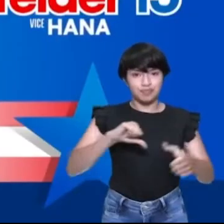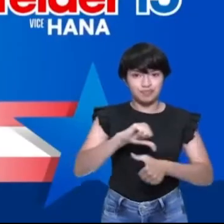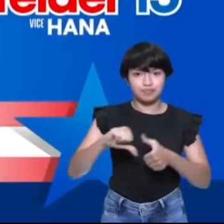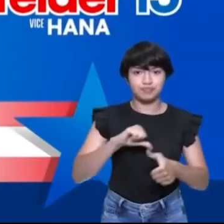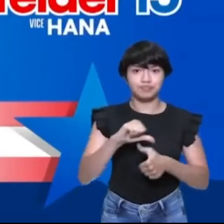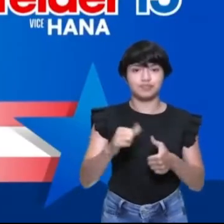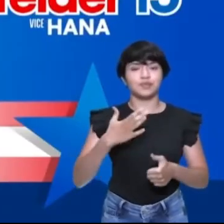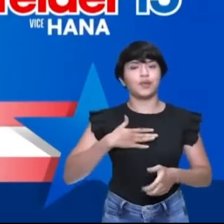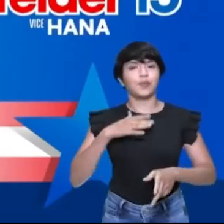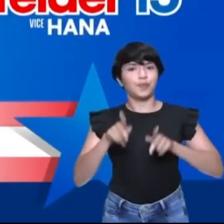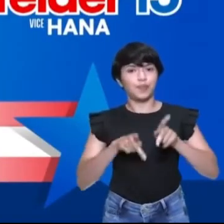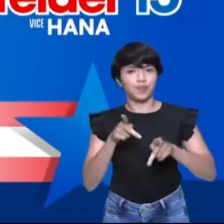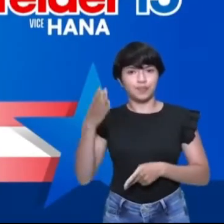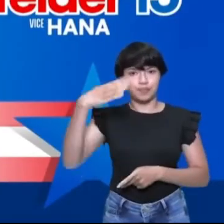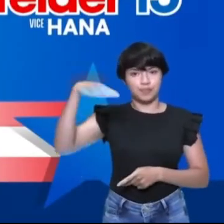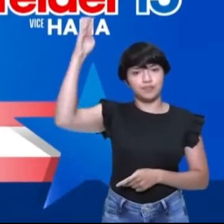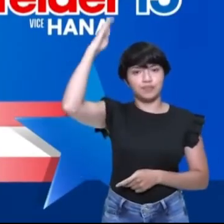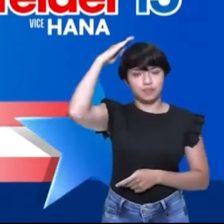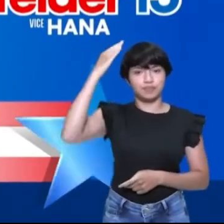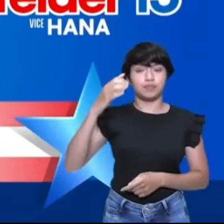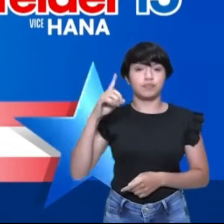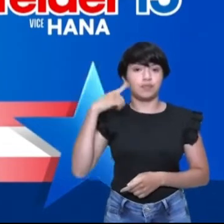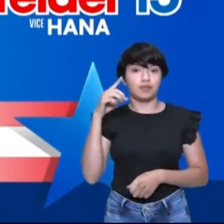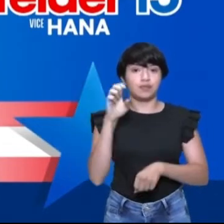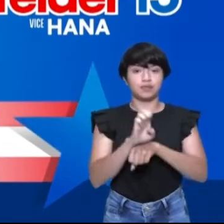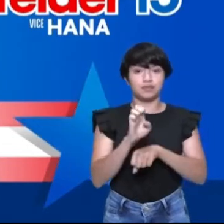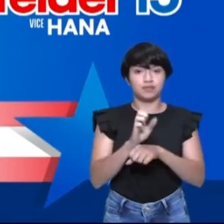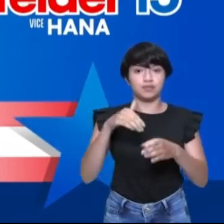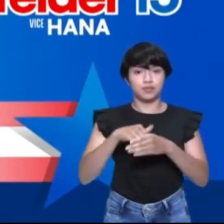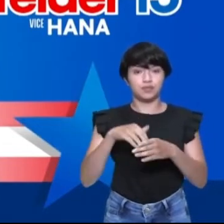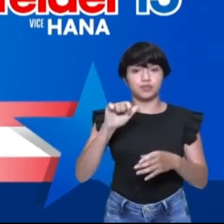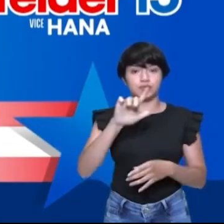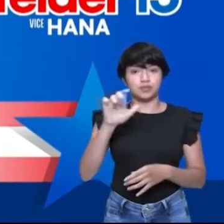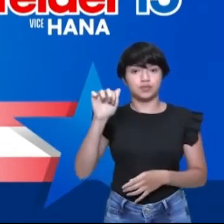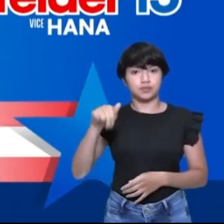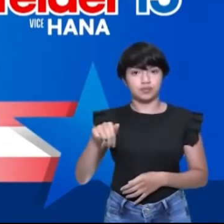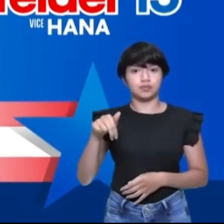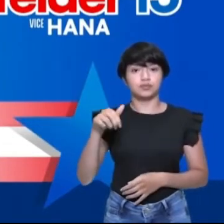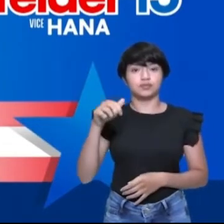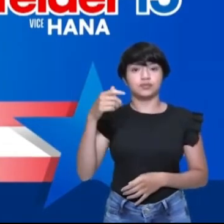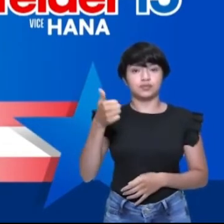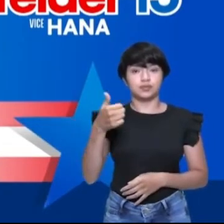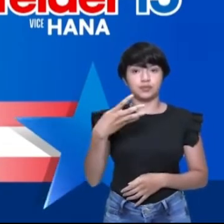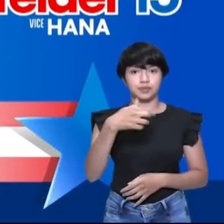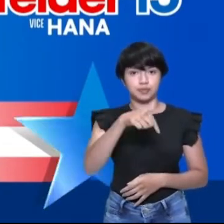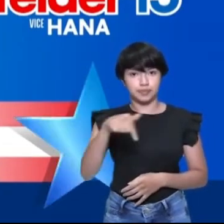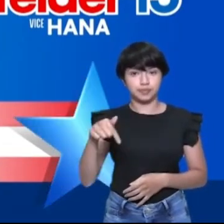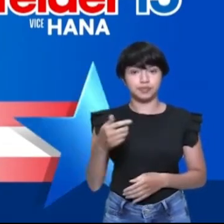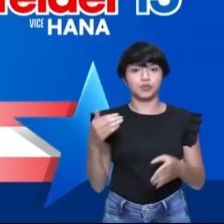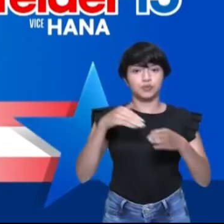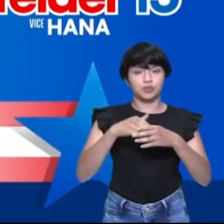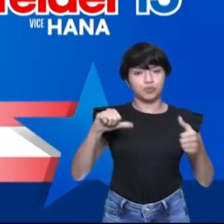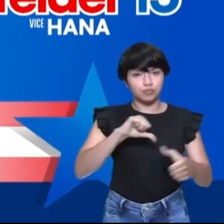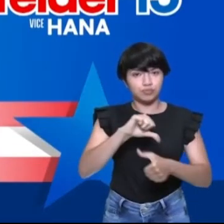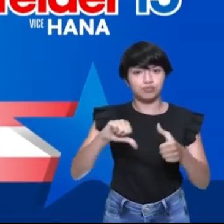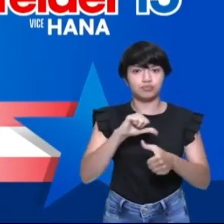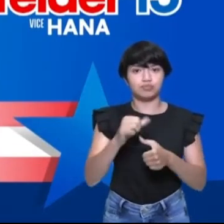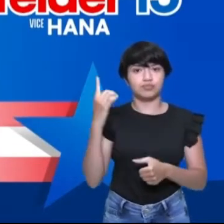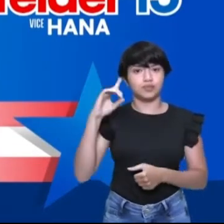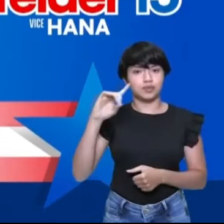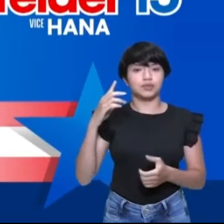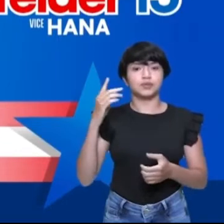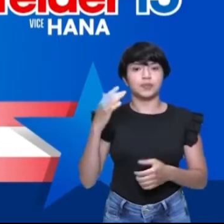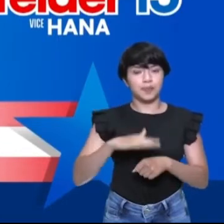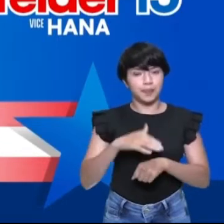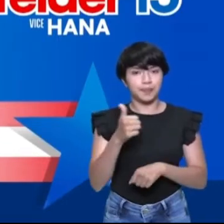Meu povo do Pará. Para deputado estadual, vote Alain Carvalho, 14-777. O voto da mudança. Dias